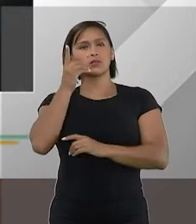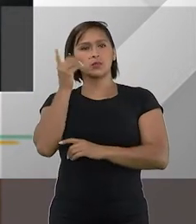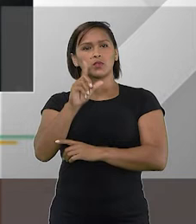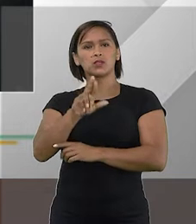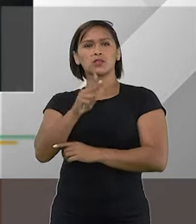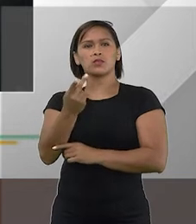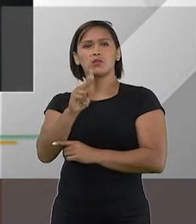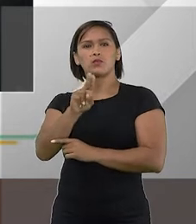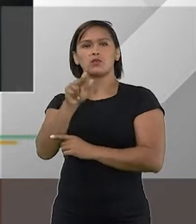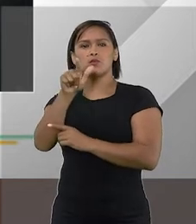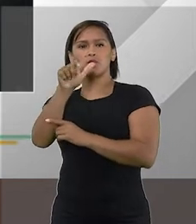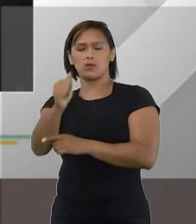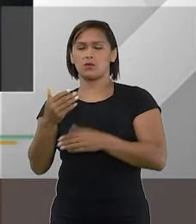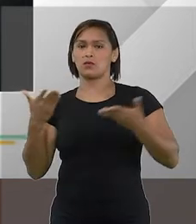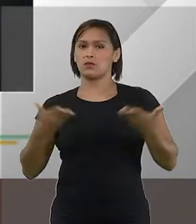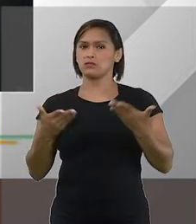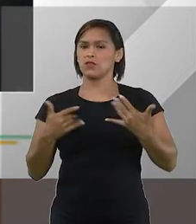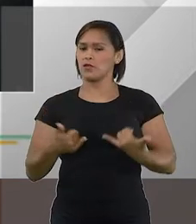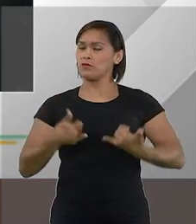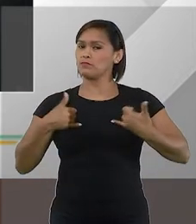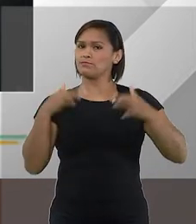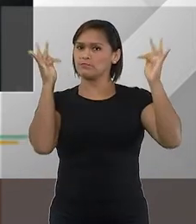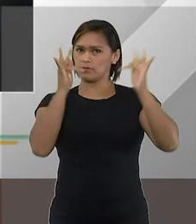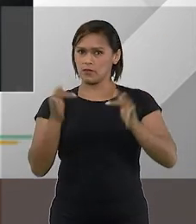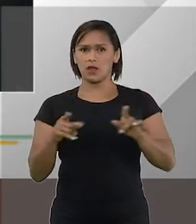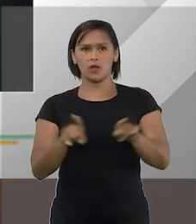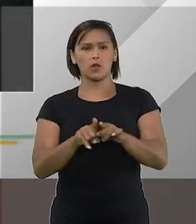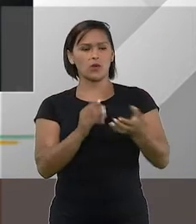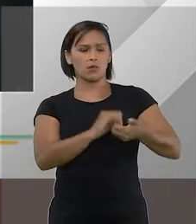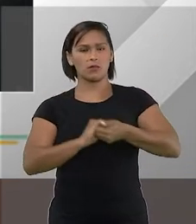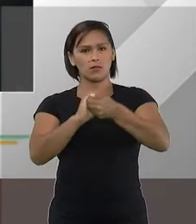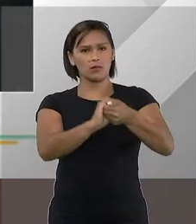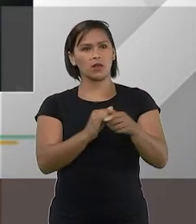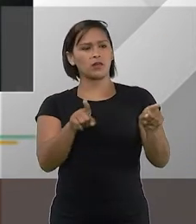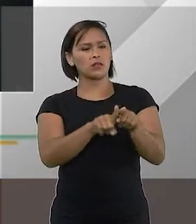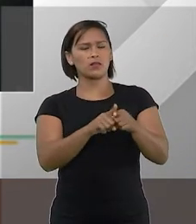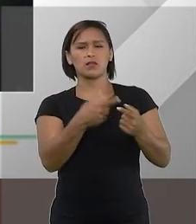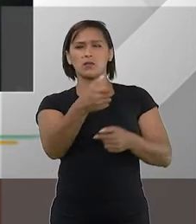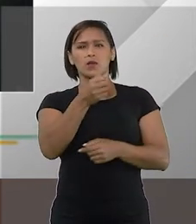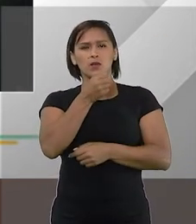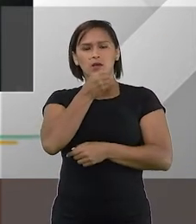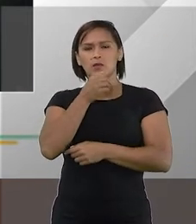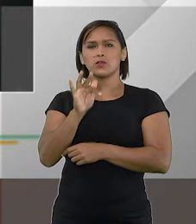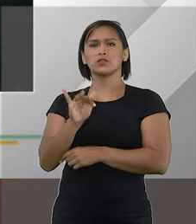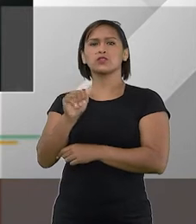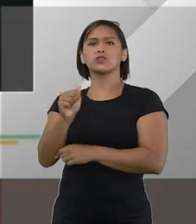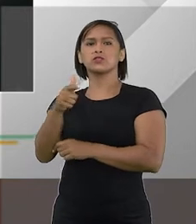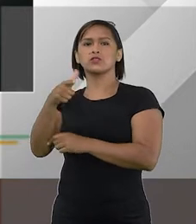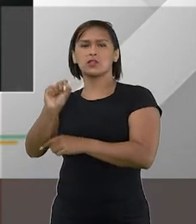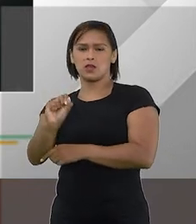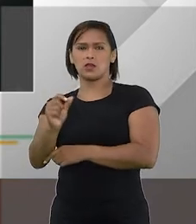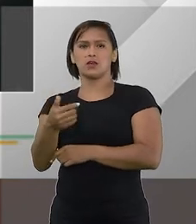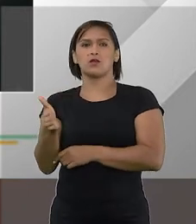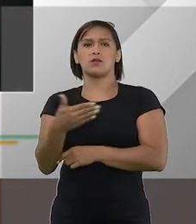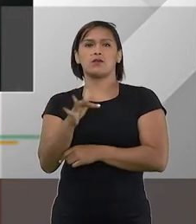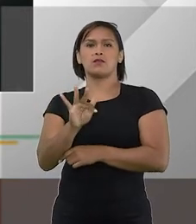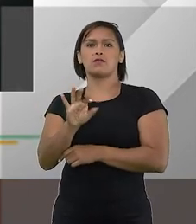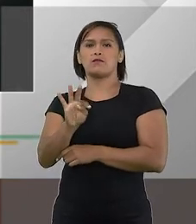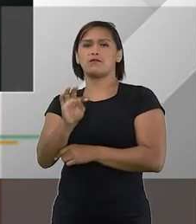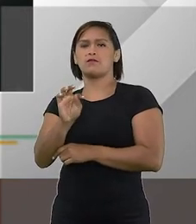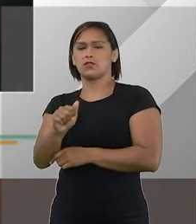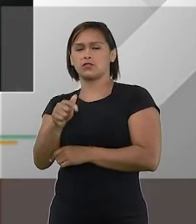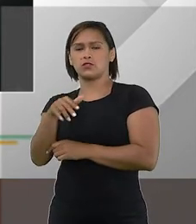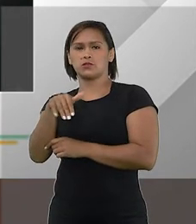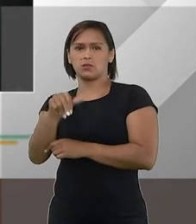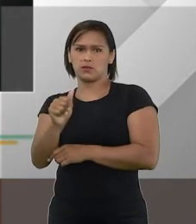Hugo Leal. Para mim, então, uma satisfação muito grande e cumprimento também os nossos apresentadores, Thiago e Fátima. Muito